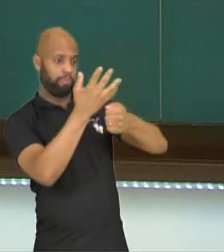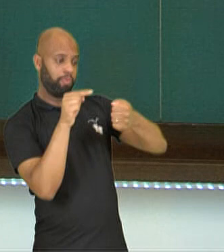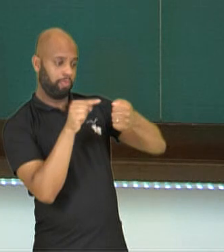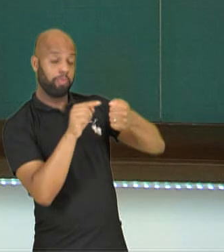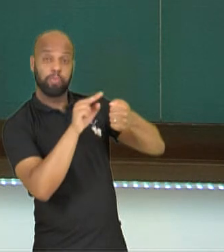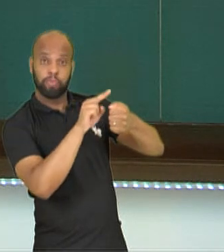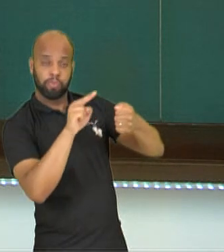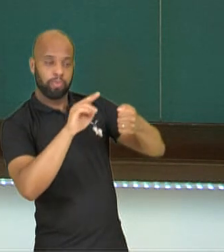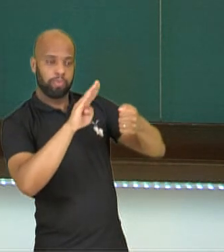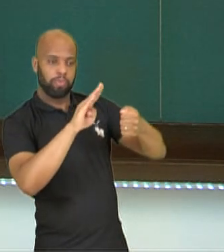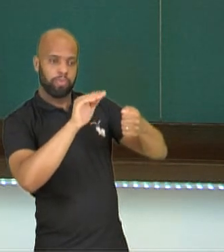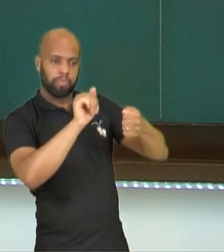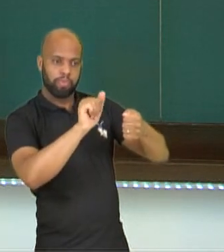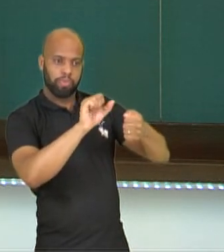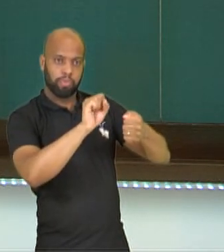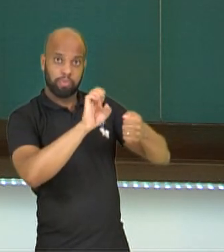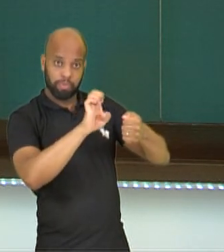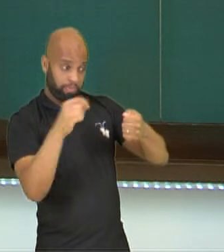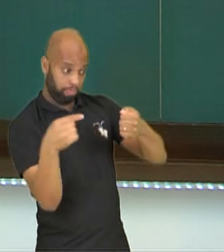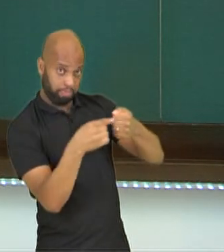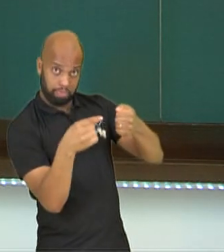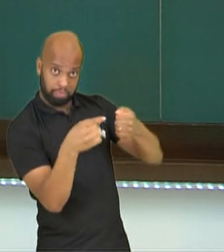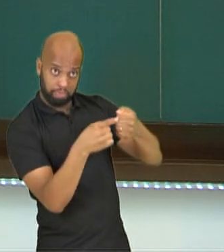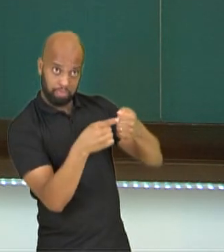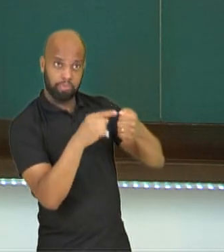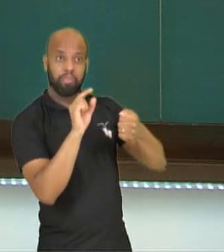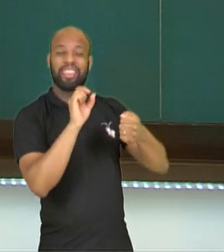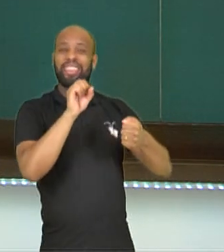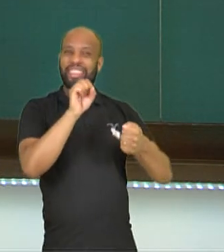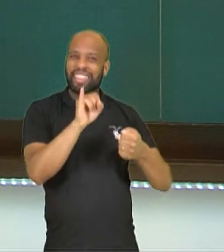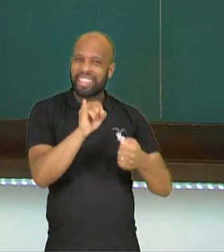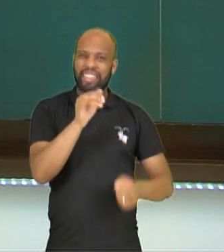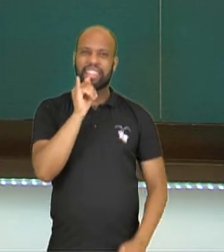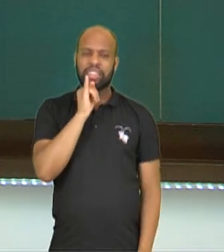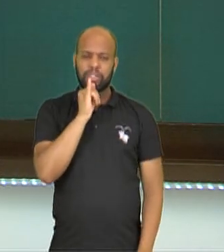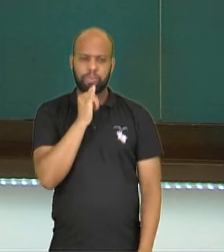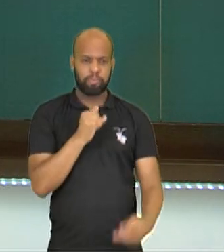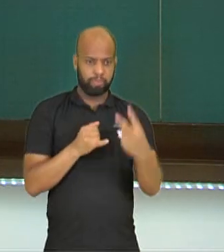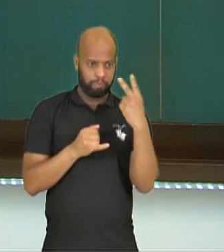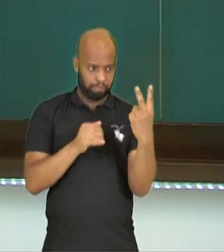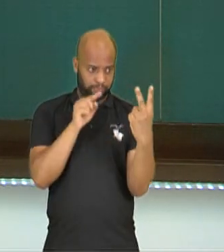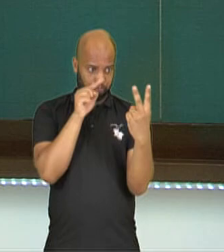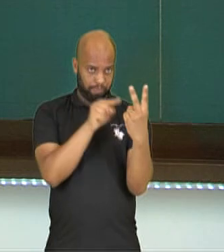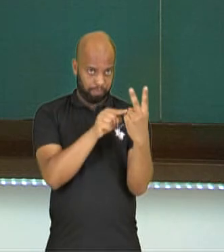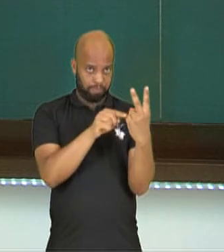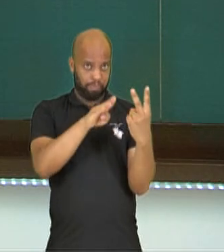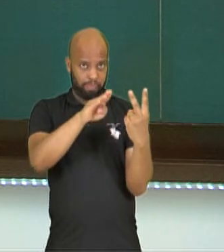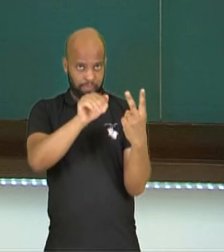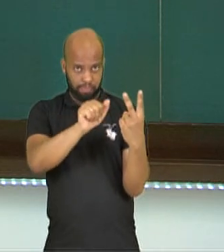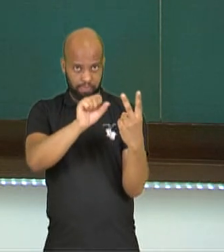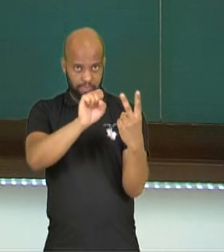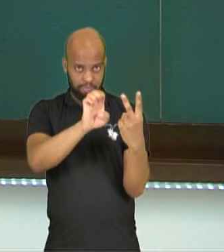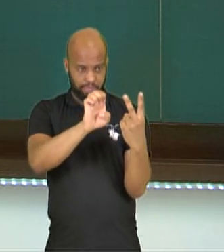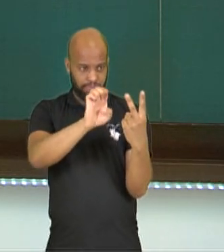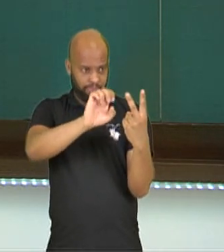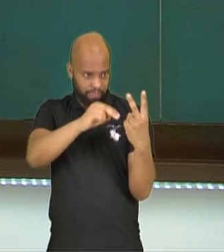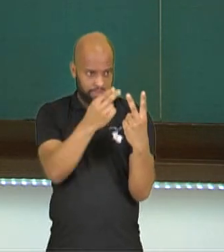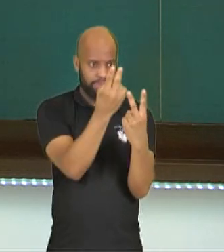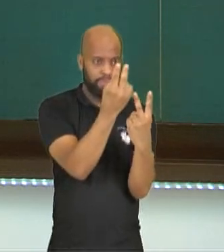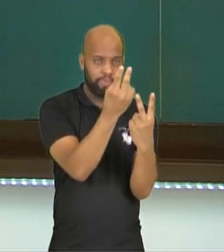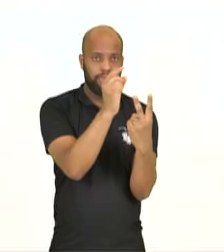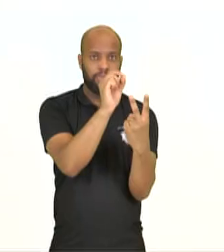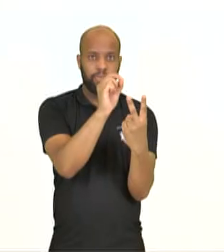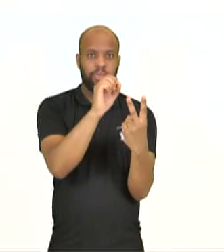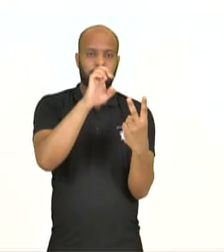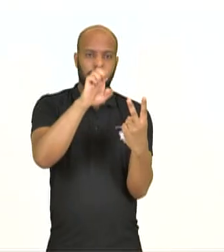o número de vezes que ele foi multiplicado como expoente, 2 elevado a sétimo. Isso é a potência, ok? Então